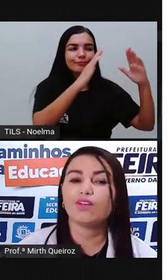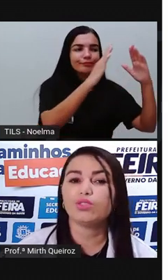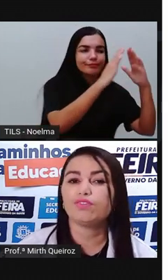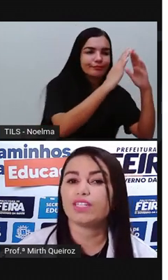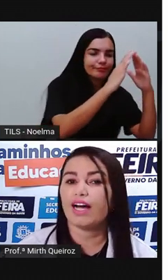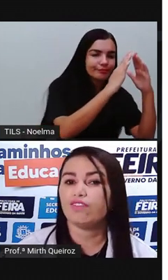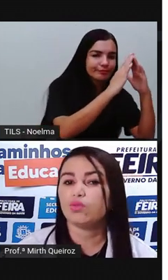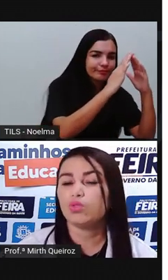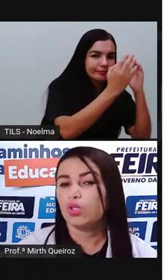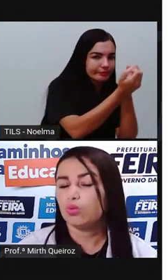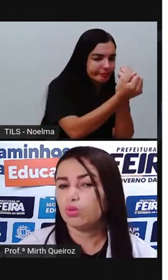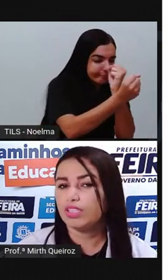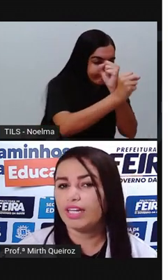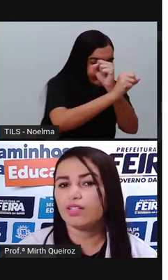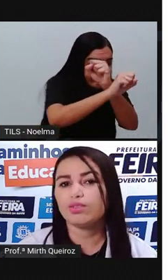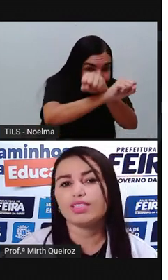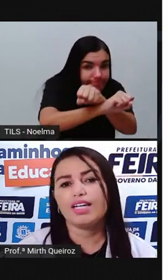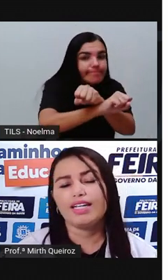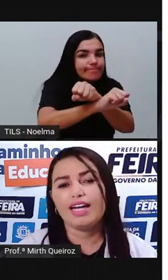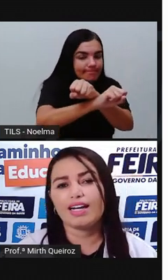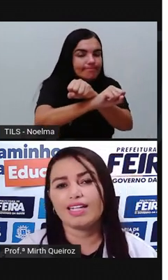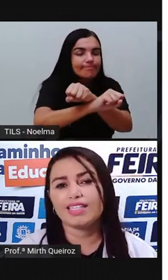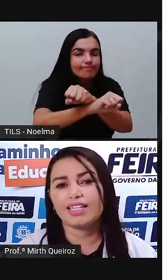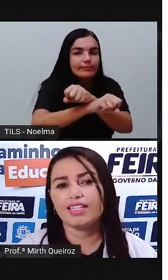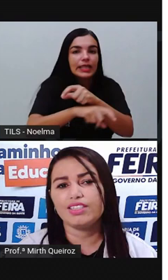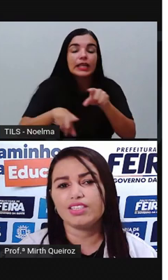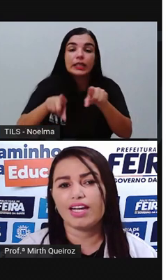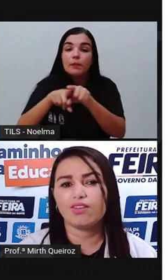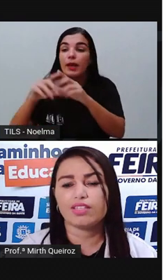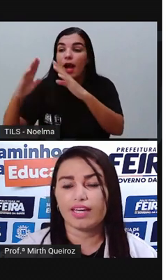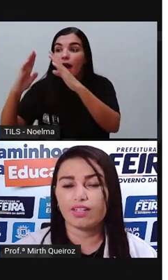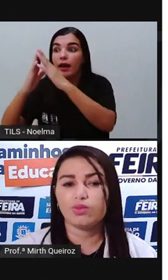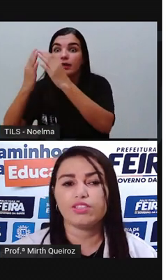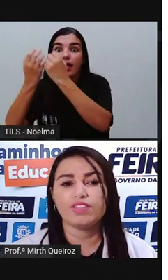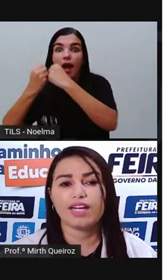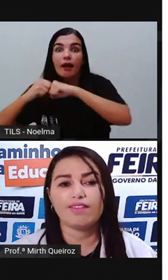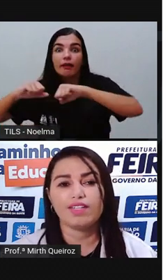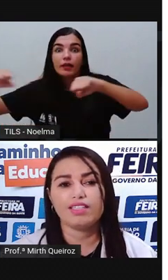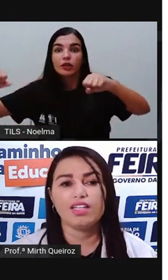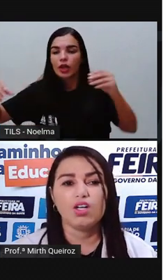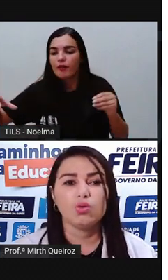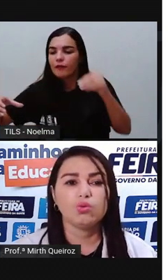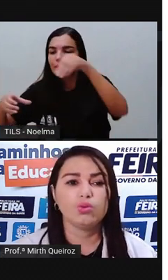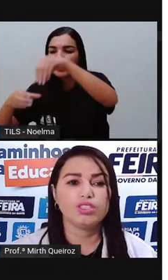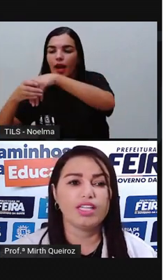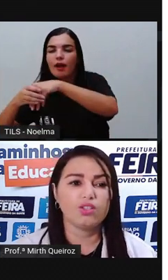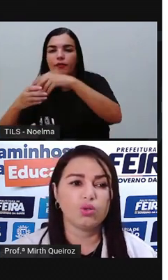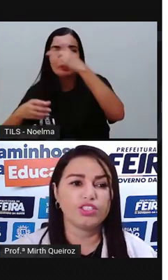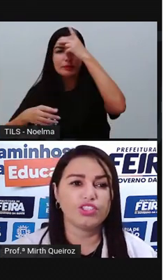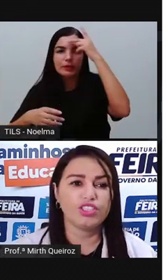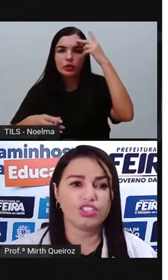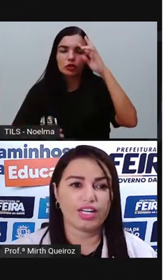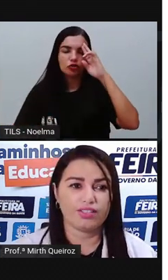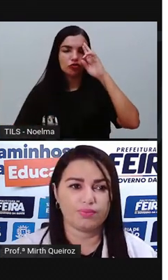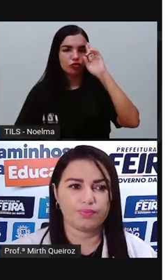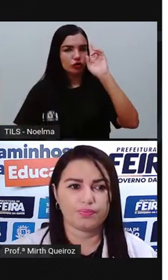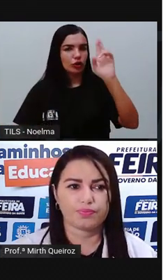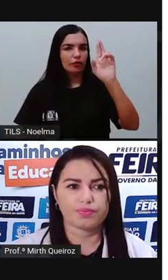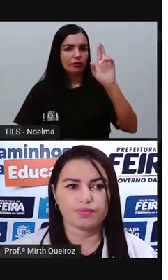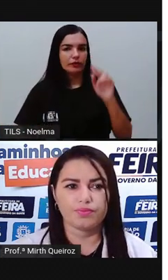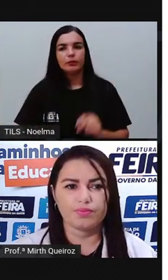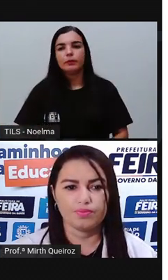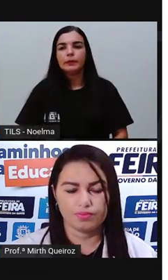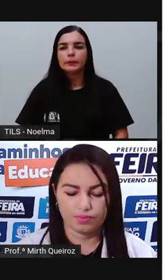que era onde ficavam os negros, e a Casa Grande, que era onde ficavam aí os senhores de engenho.